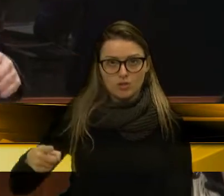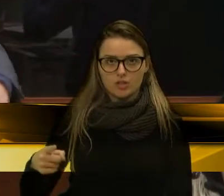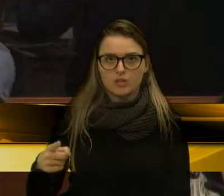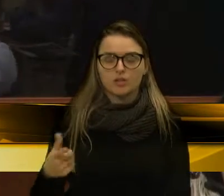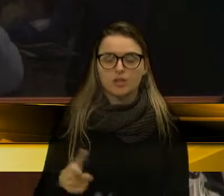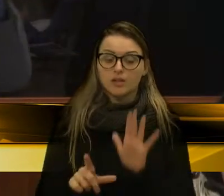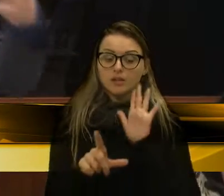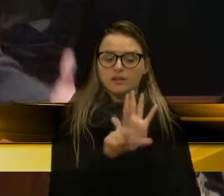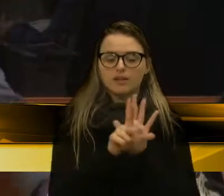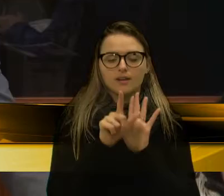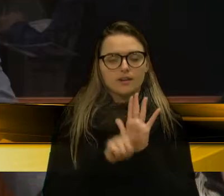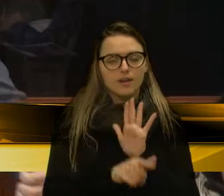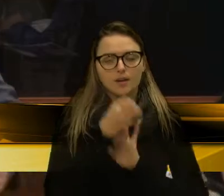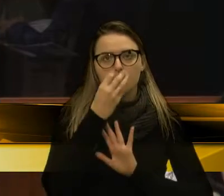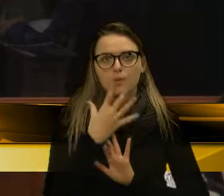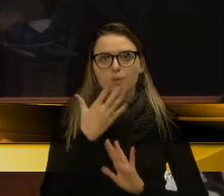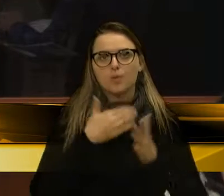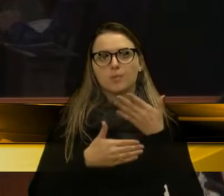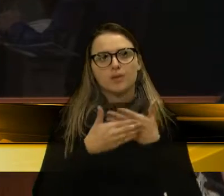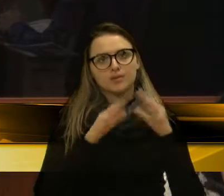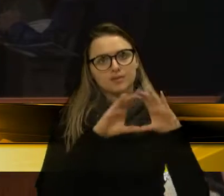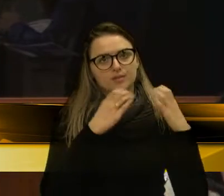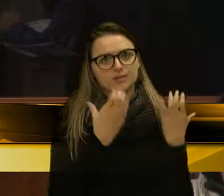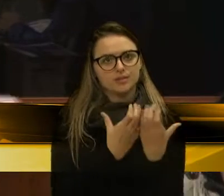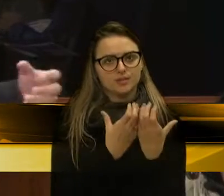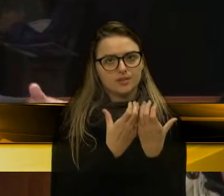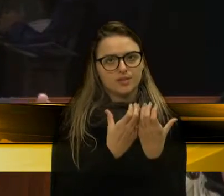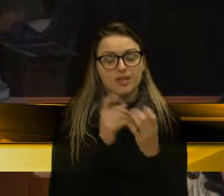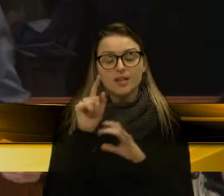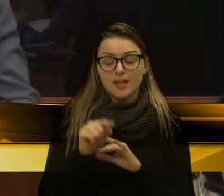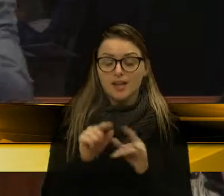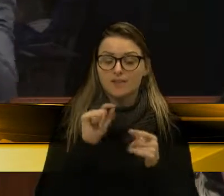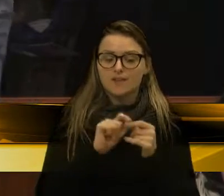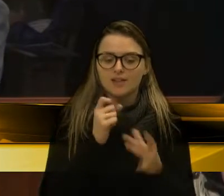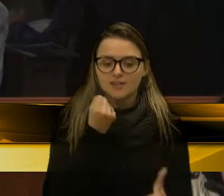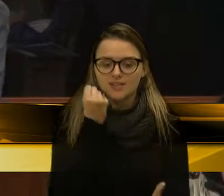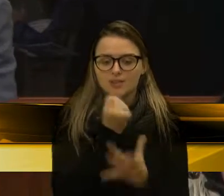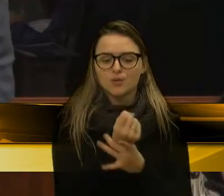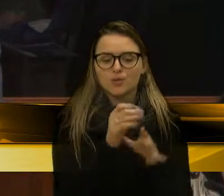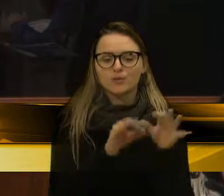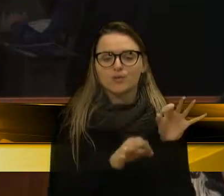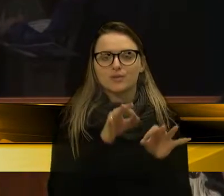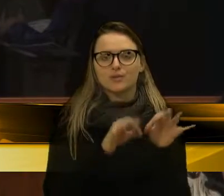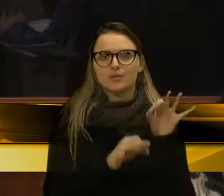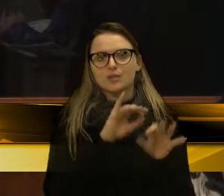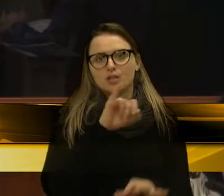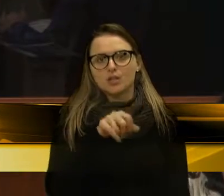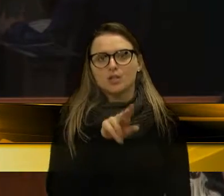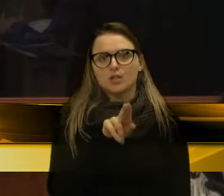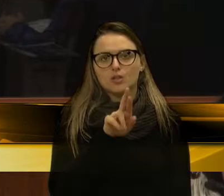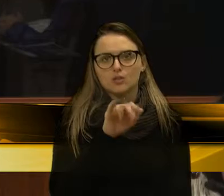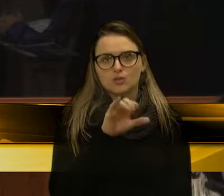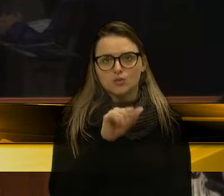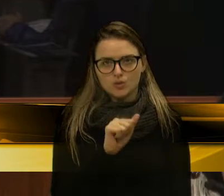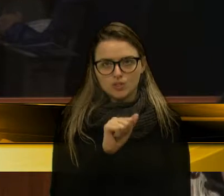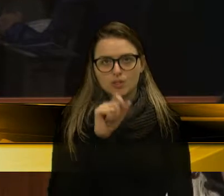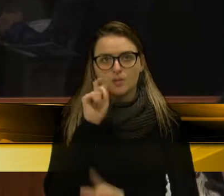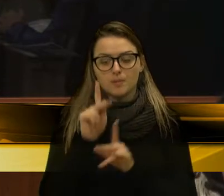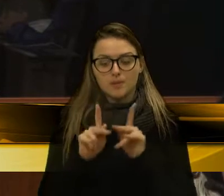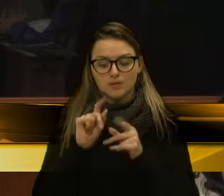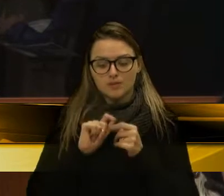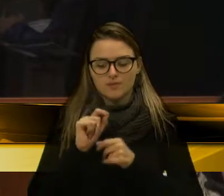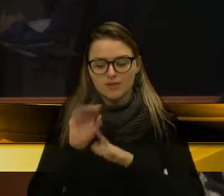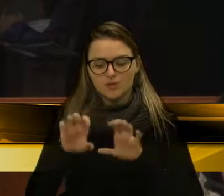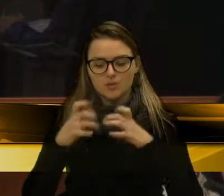essa lei é saudável para a nossa comunidade. Ela vem dar uma segurança jurídica para que quem vai fazer um evento lá na rua